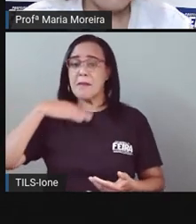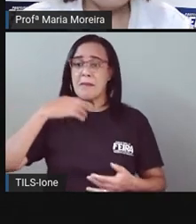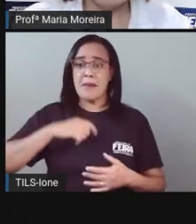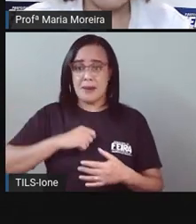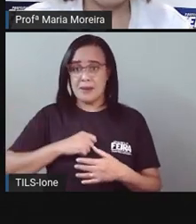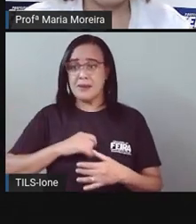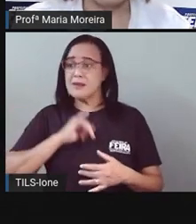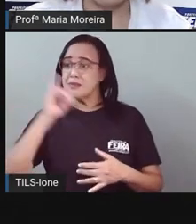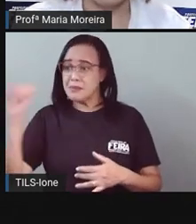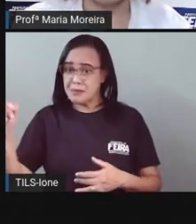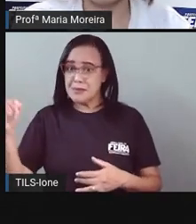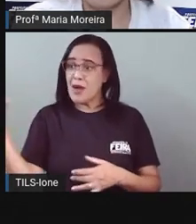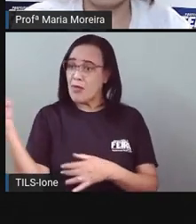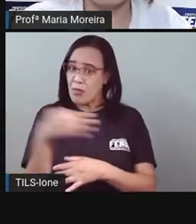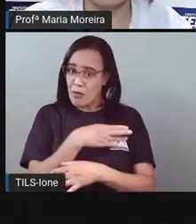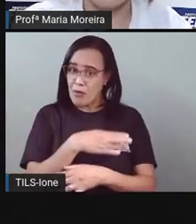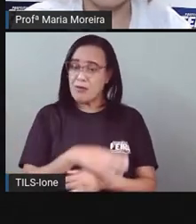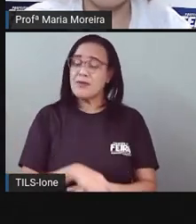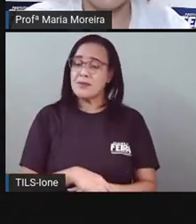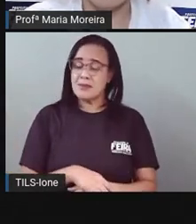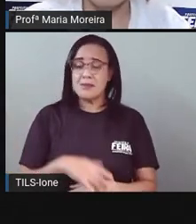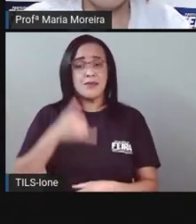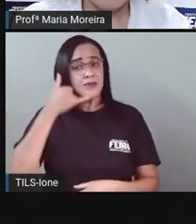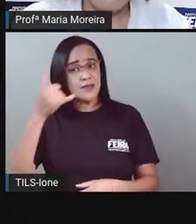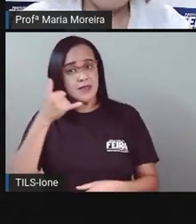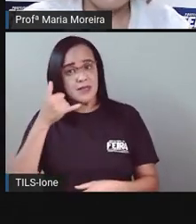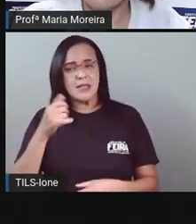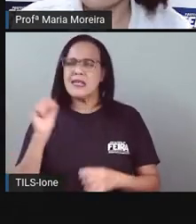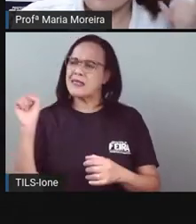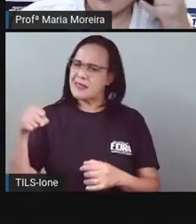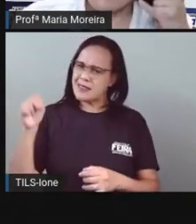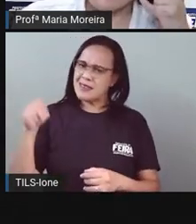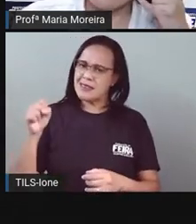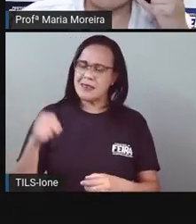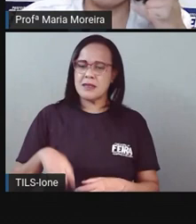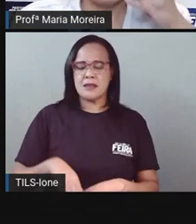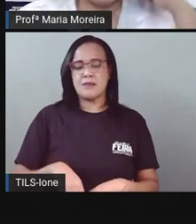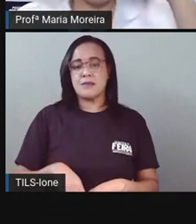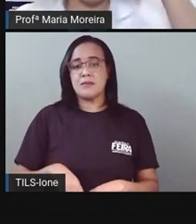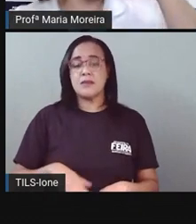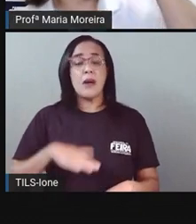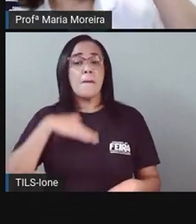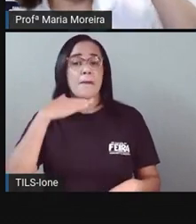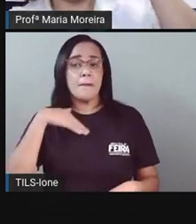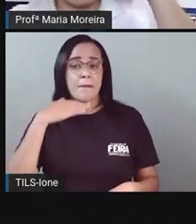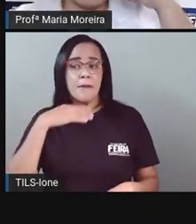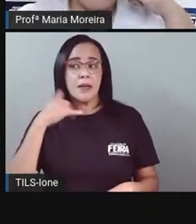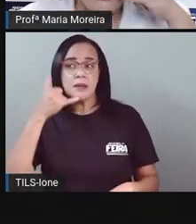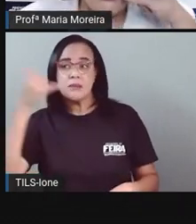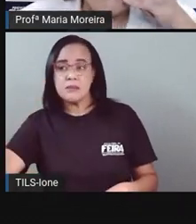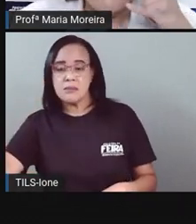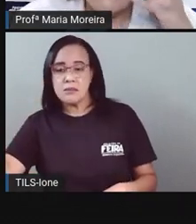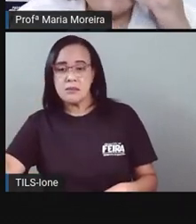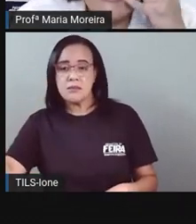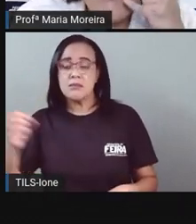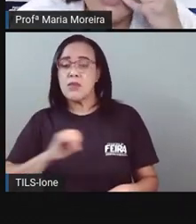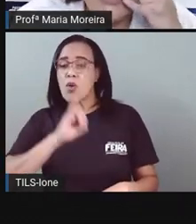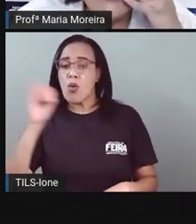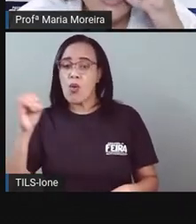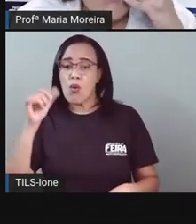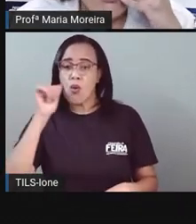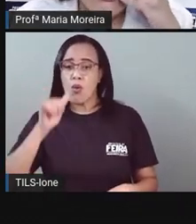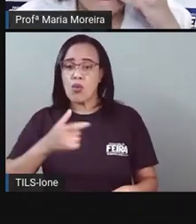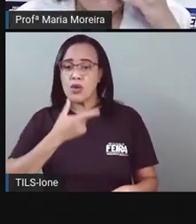pai? Claro, filha Sua mãe vai adorar Oi, É a Carol Oi, filha Tudo bem? Ih,